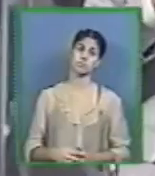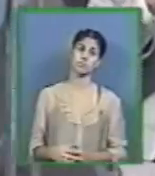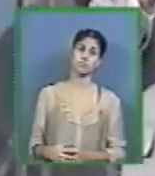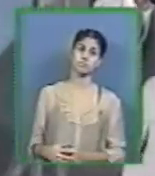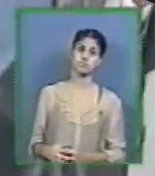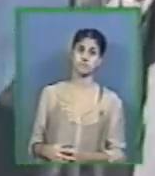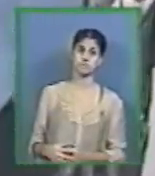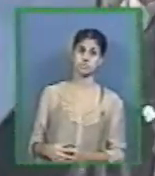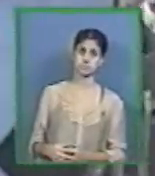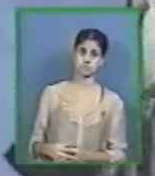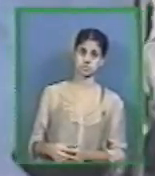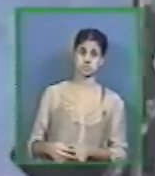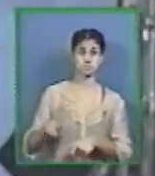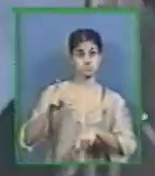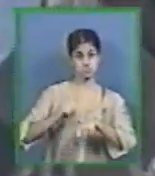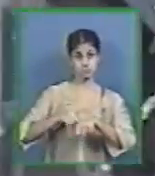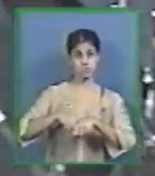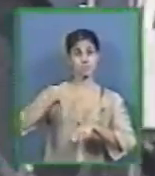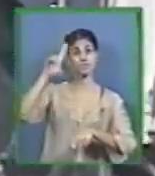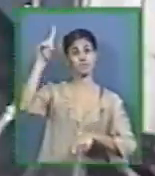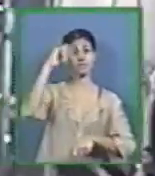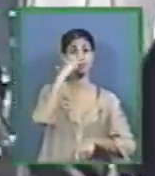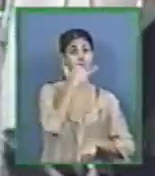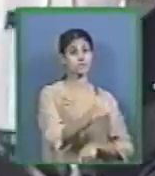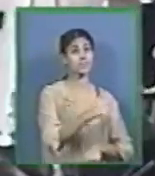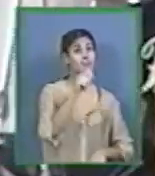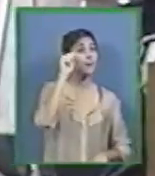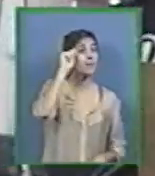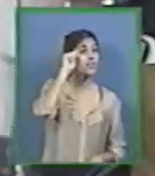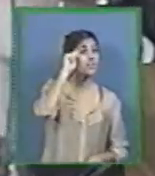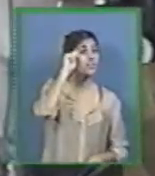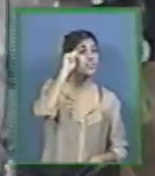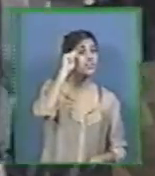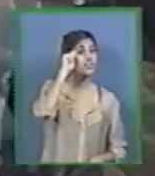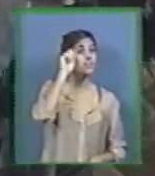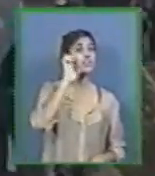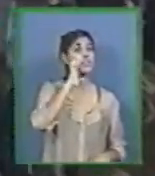Aí ele disse ao homem Continuando